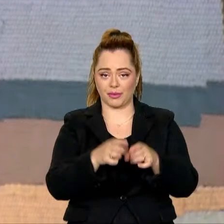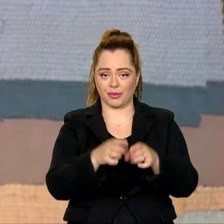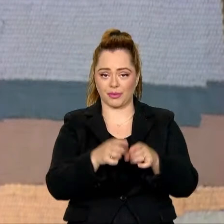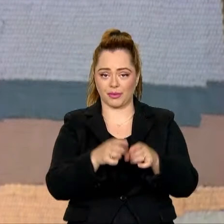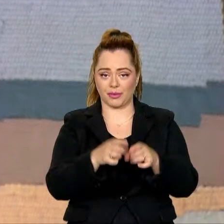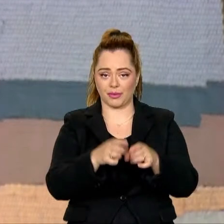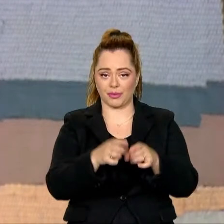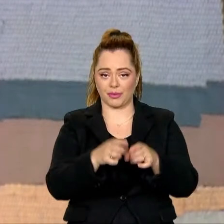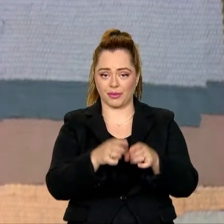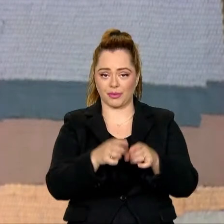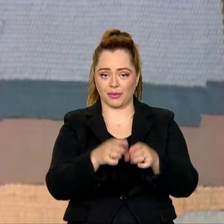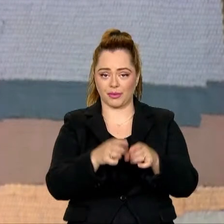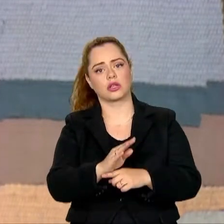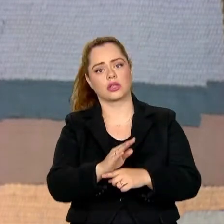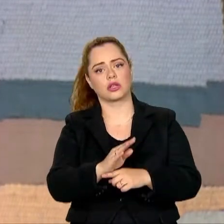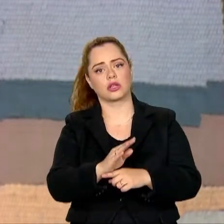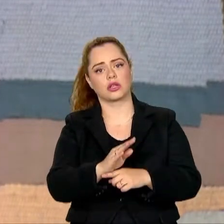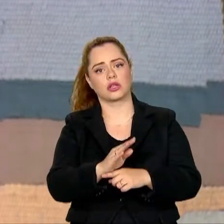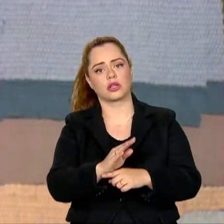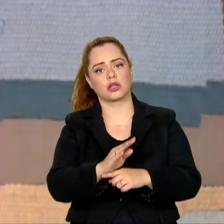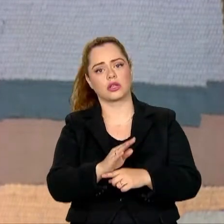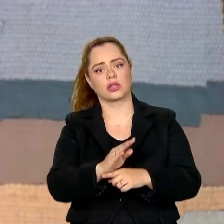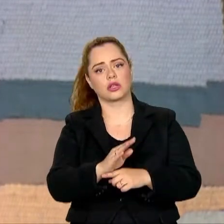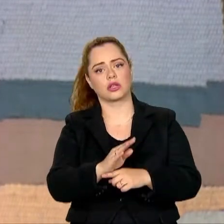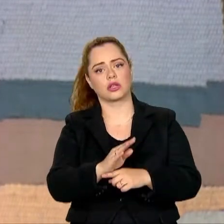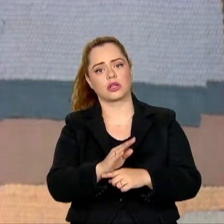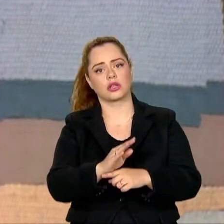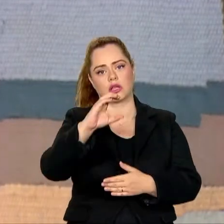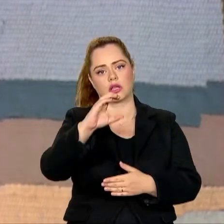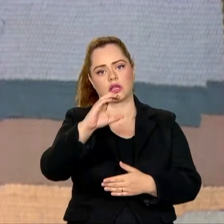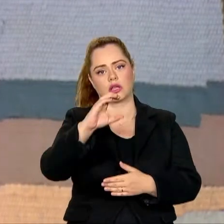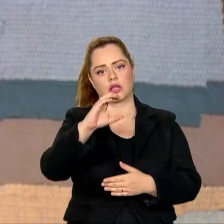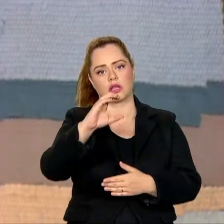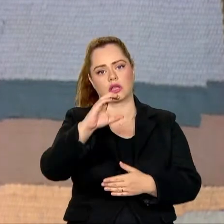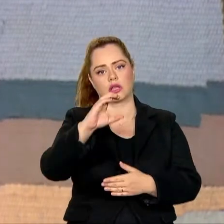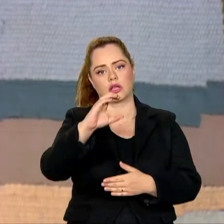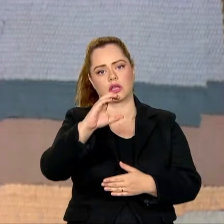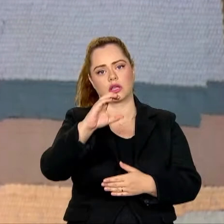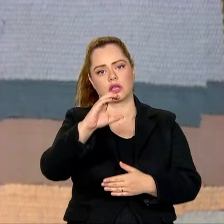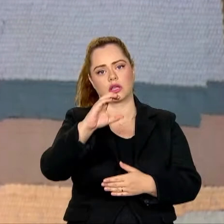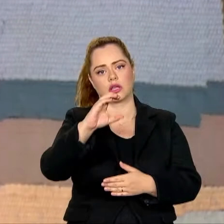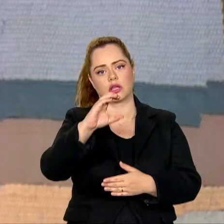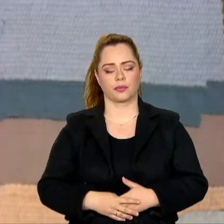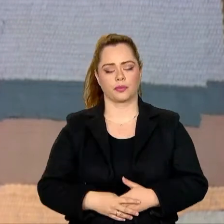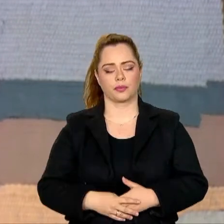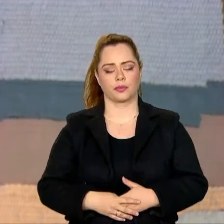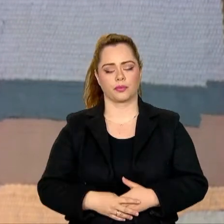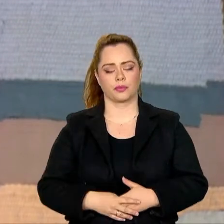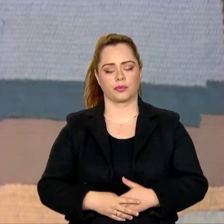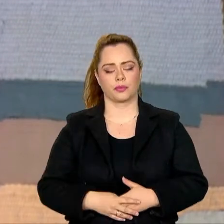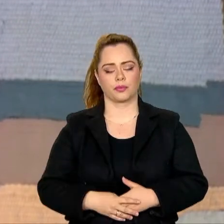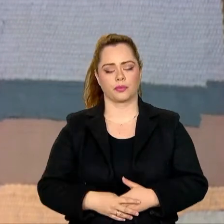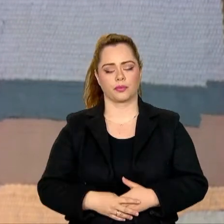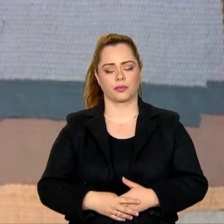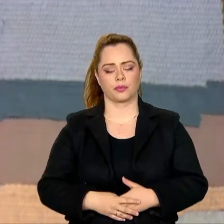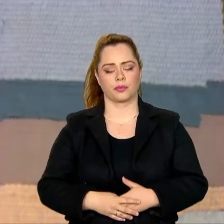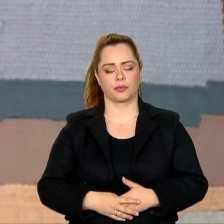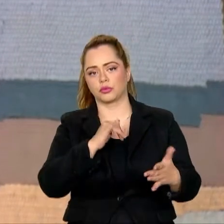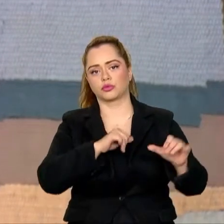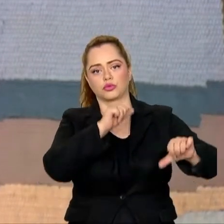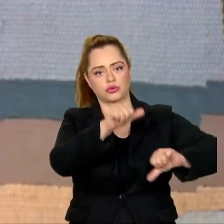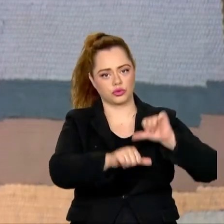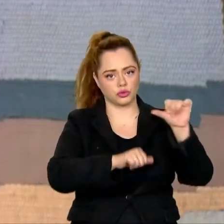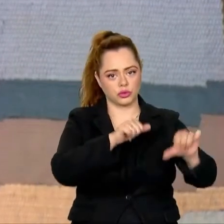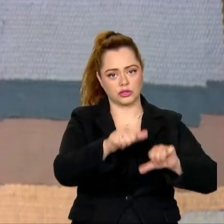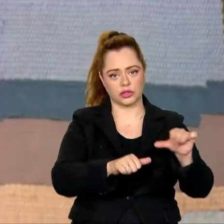projetos de retirada da emissão de carbono. Então, por exemplo, substituição